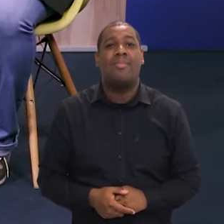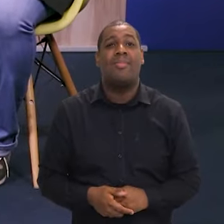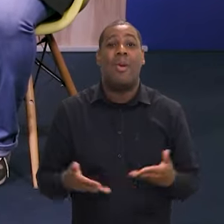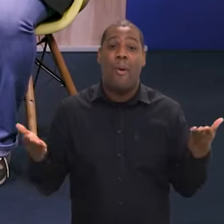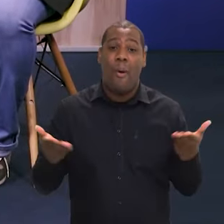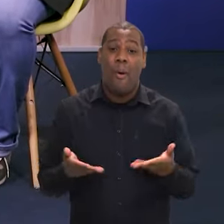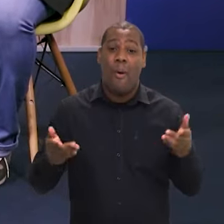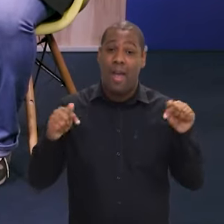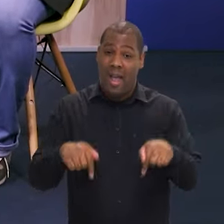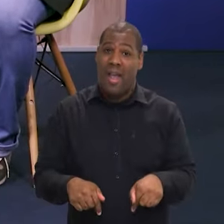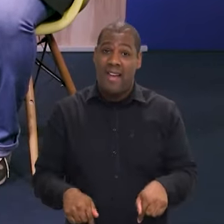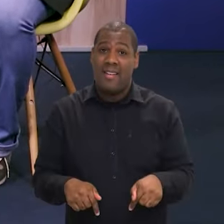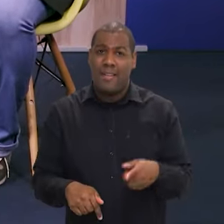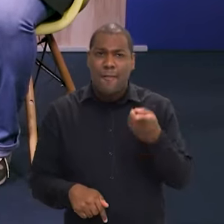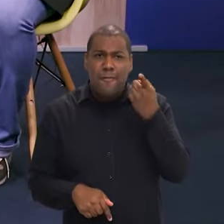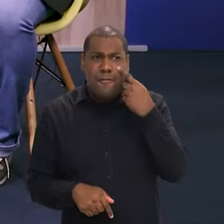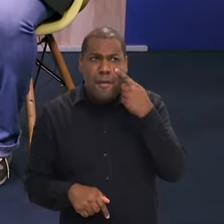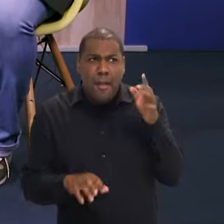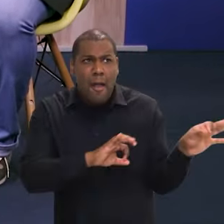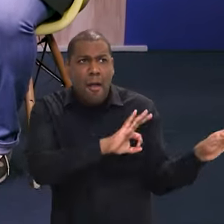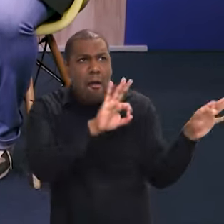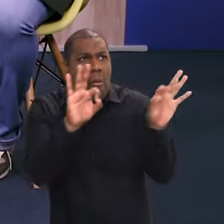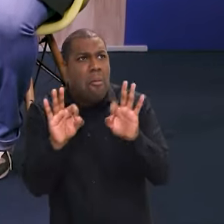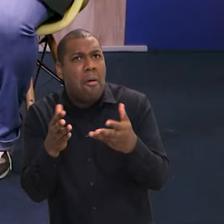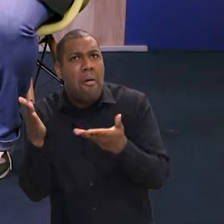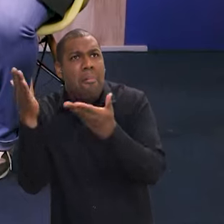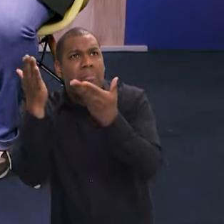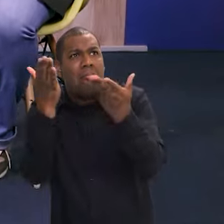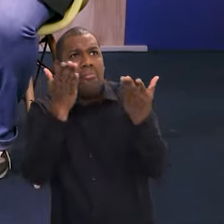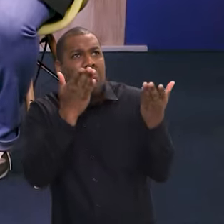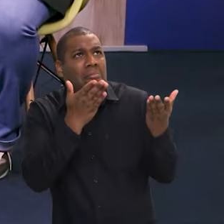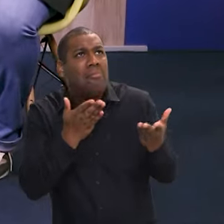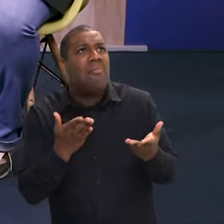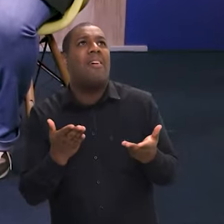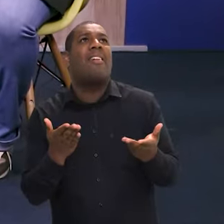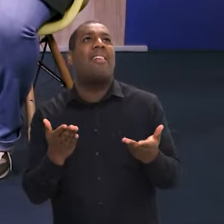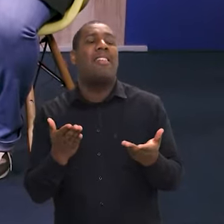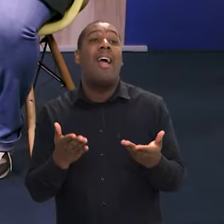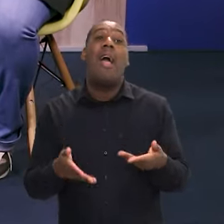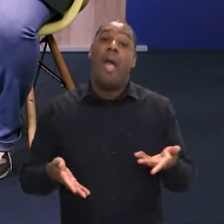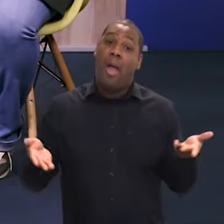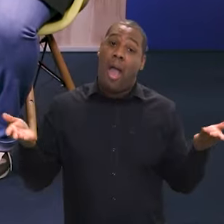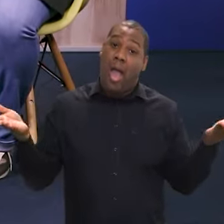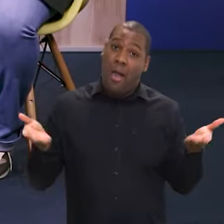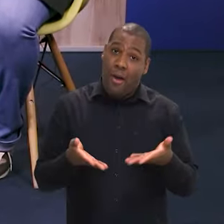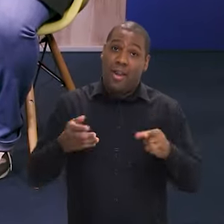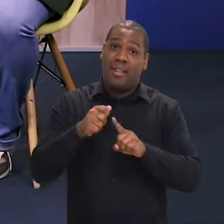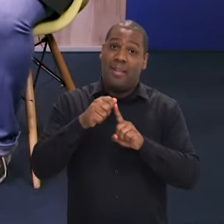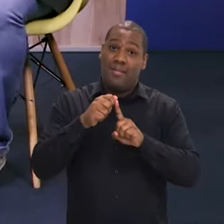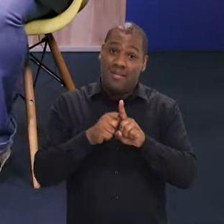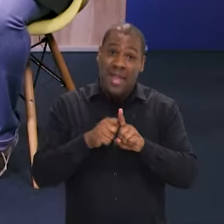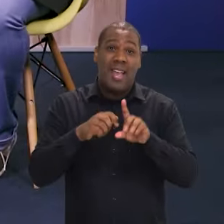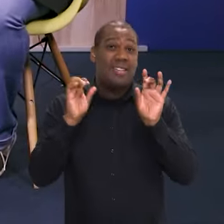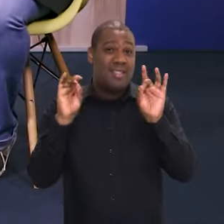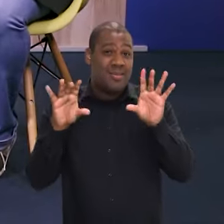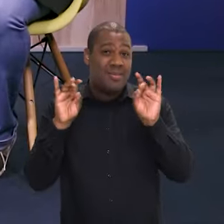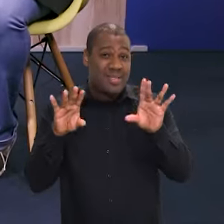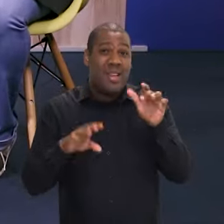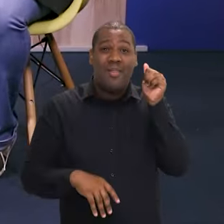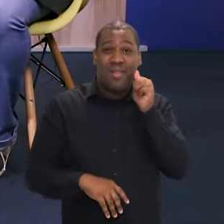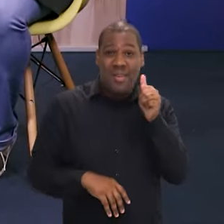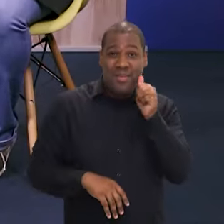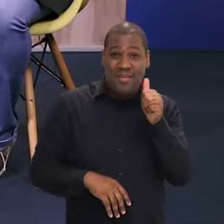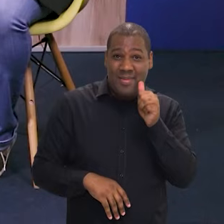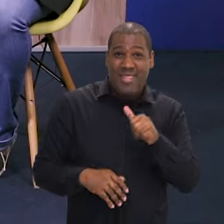Ministra, a gente que está aqui está vendo, está lindo, está diverso, né? Mas eu queria falar, estamos no mês da mulher, como falei no início, eu queria falar da